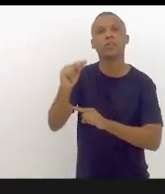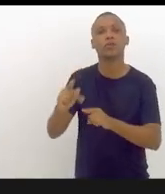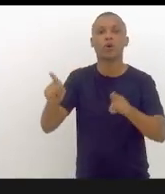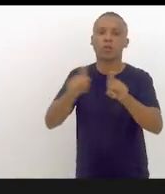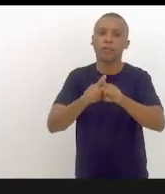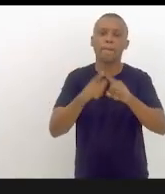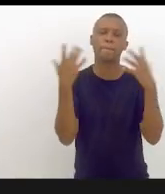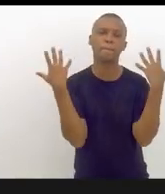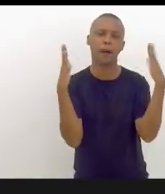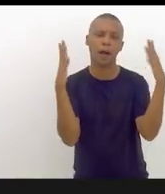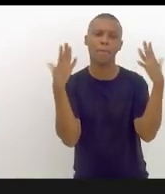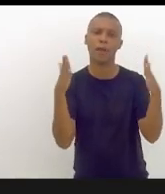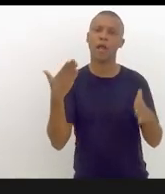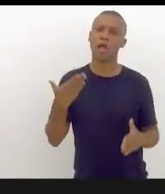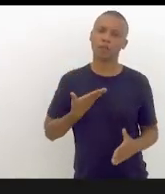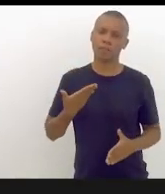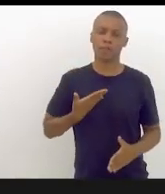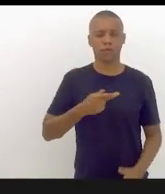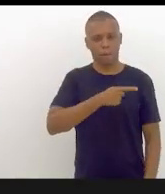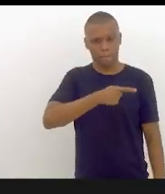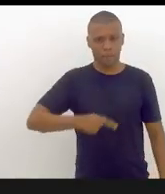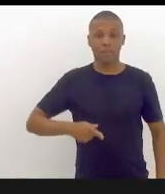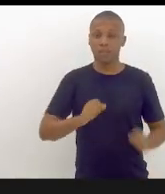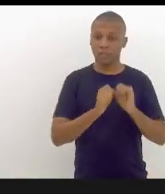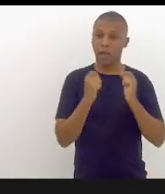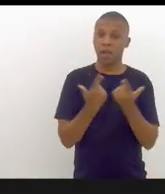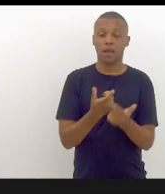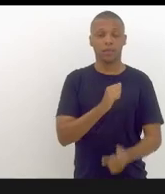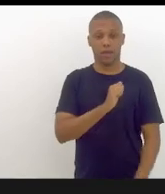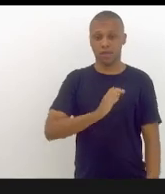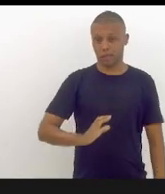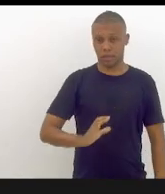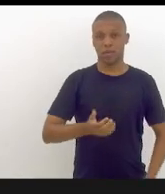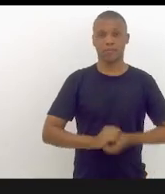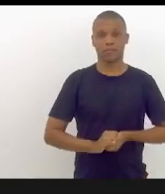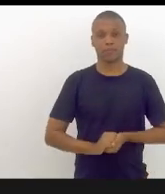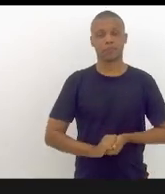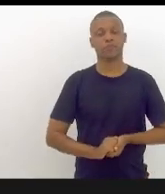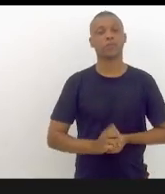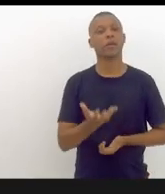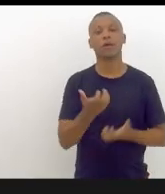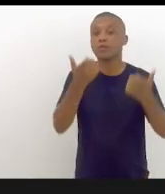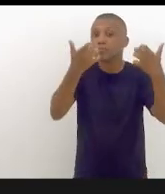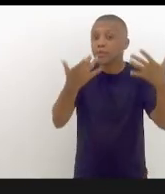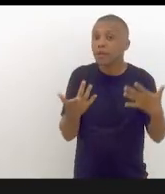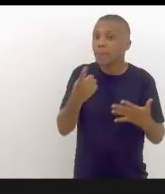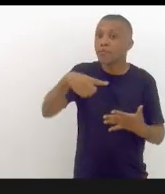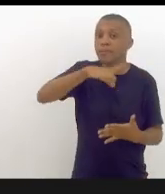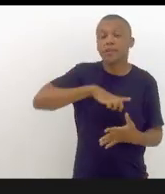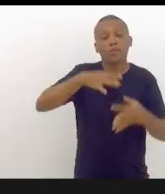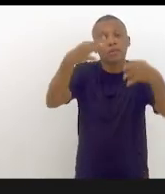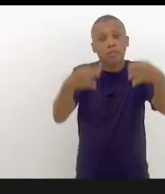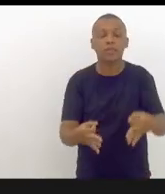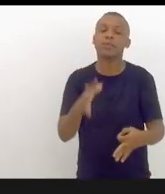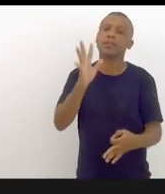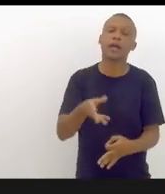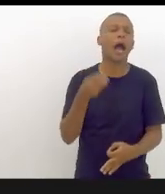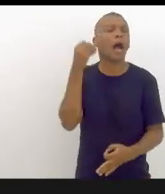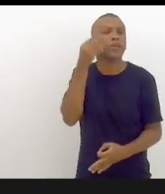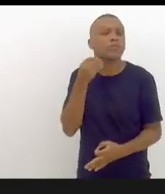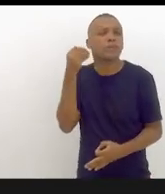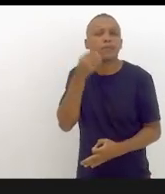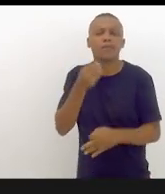Parabéns, companheiro presidente André Siliano. Quero dizer a vocês que vocês, e tenho certeza que já vivi esse país